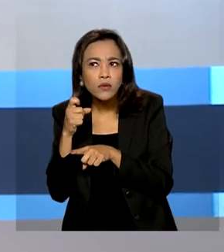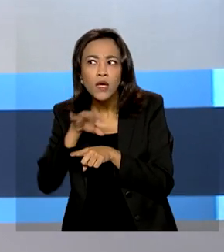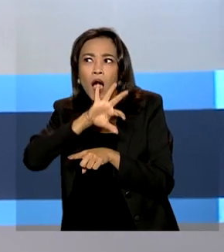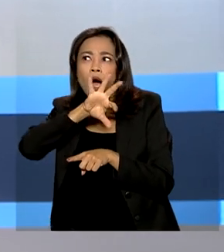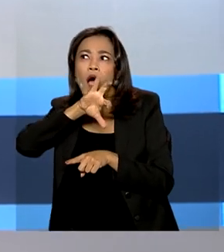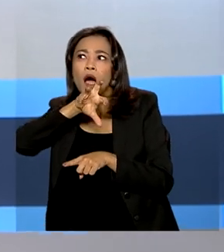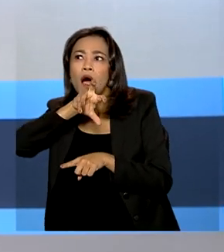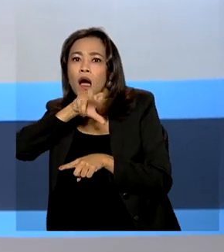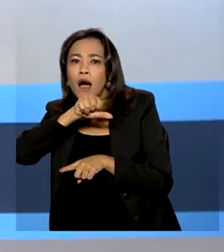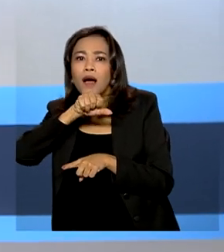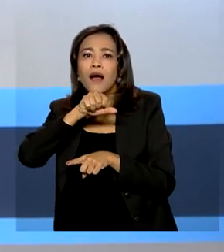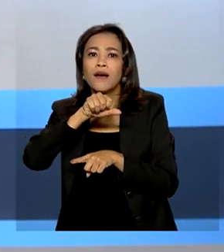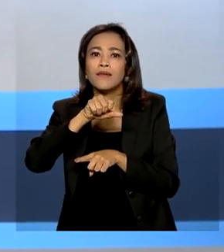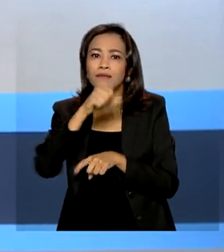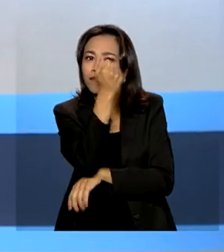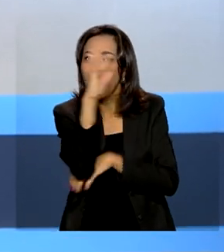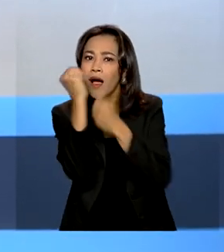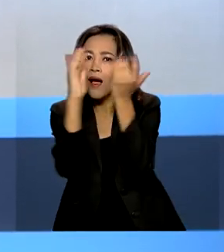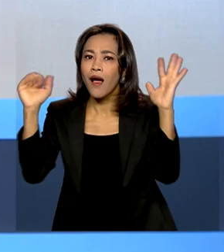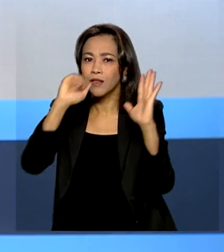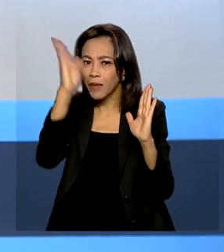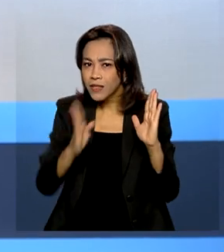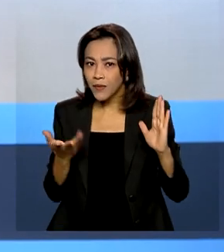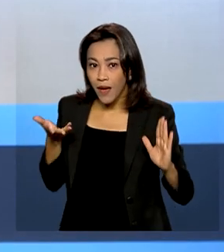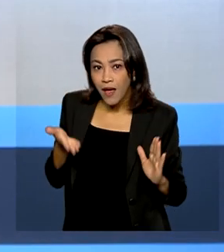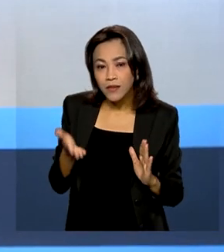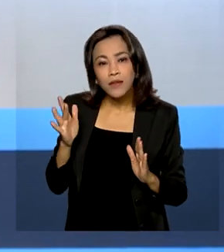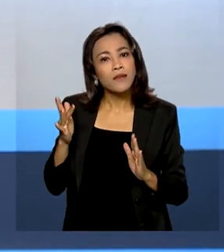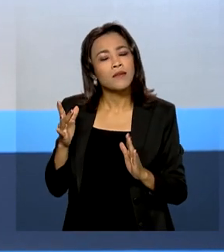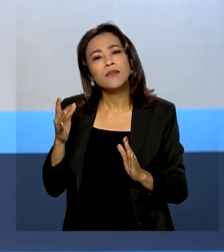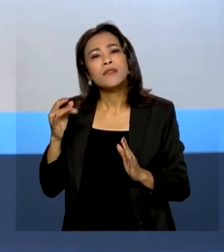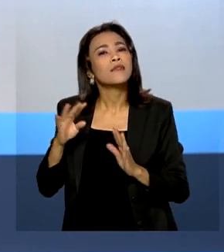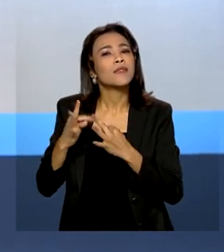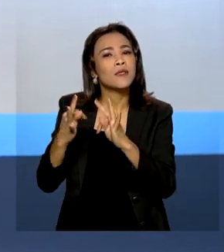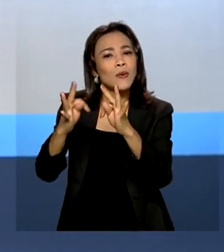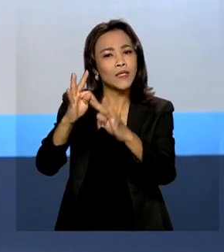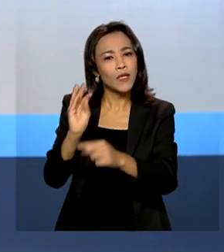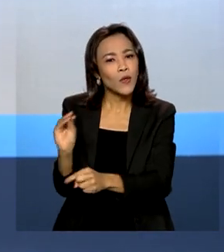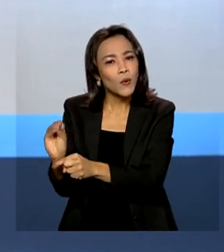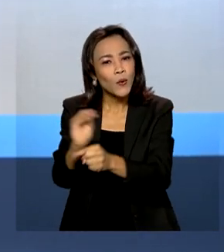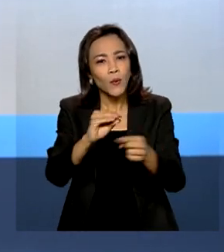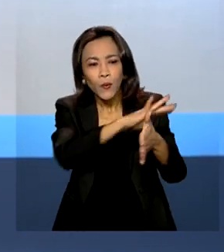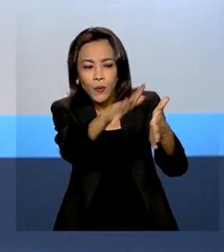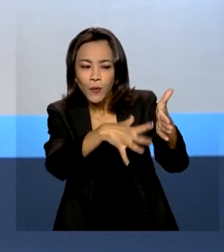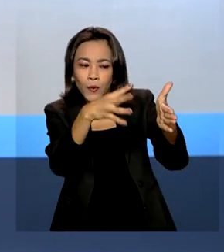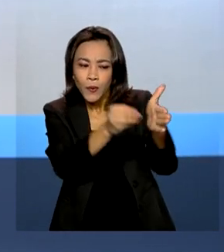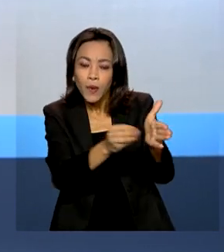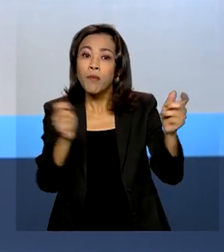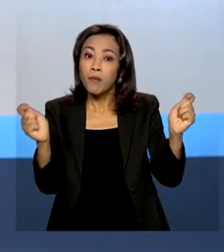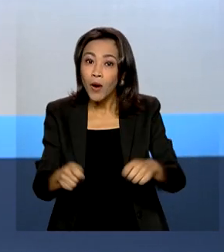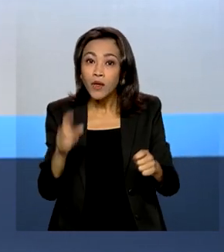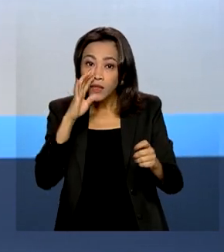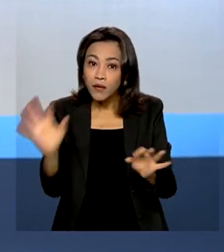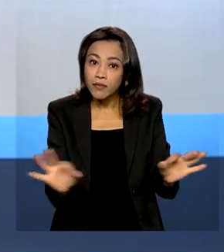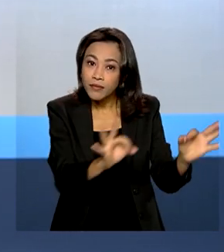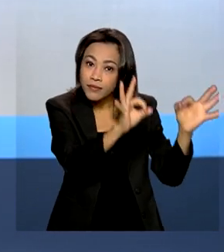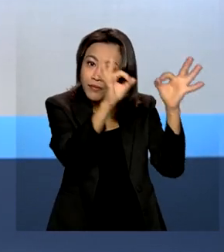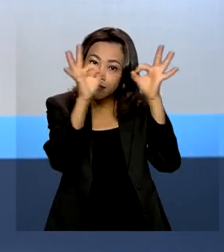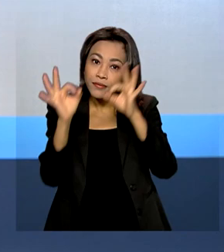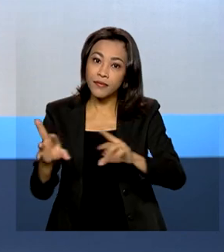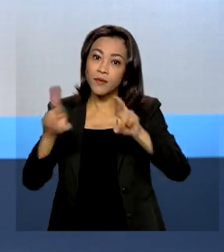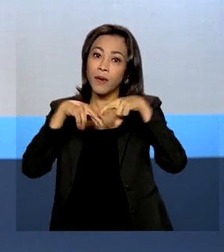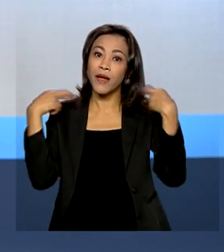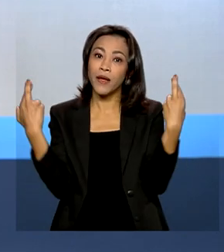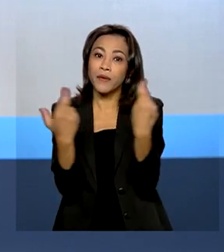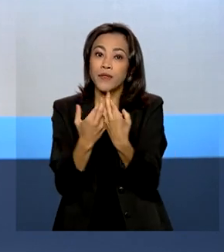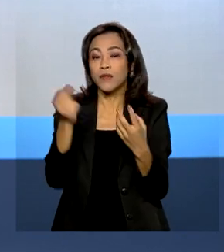fauna brasileira. A tecnologia, que também ajuda a preservar a Amazônia, pode ser vista na reunião anual da Sociedade Brasileira para